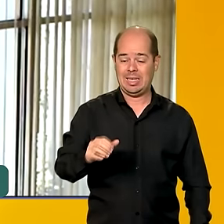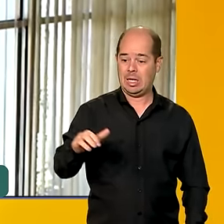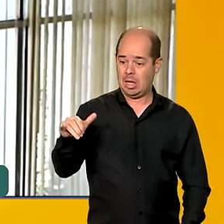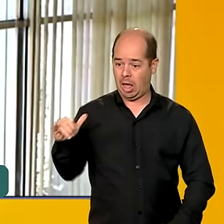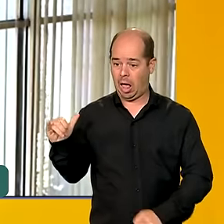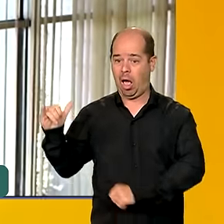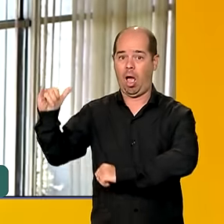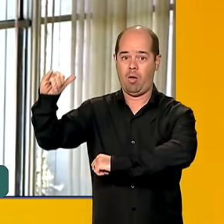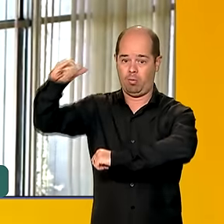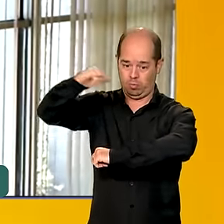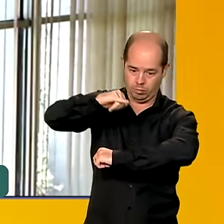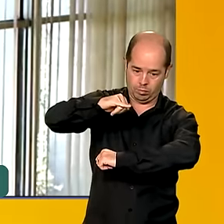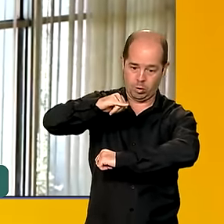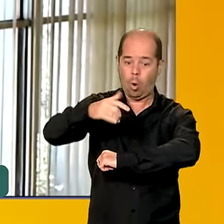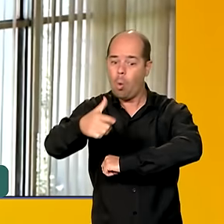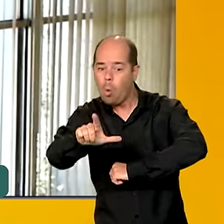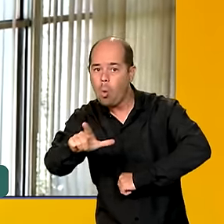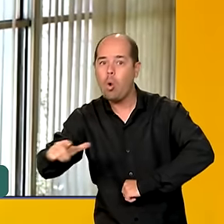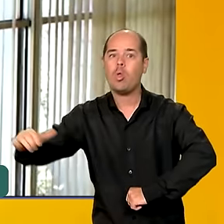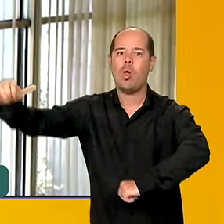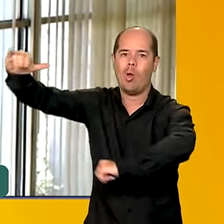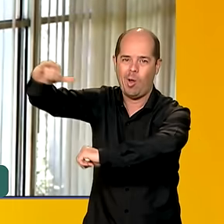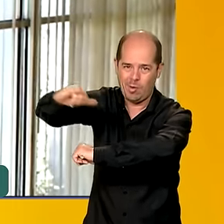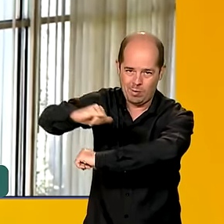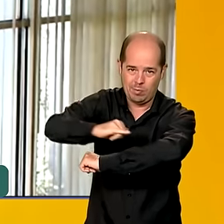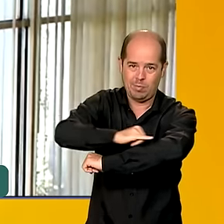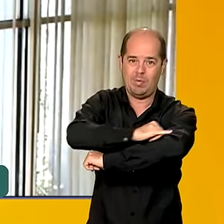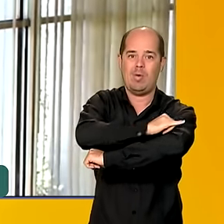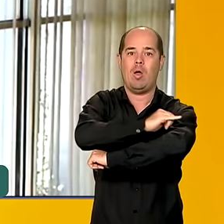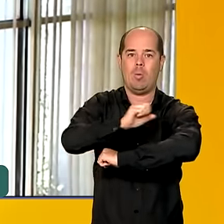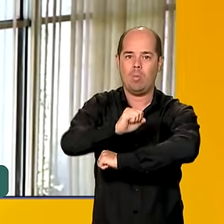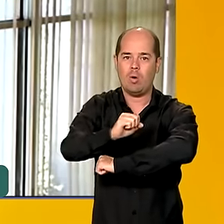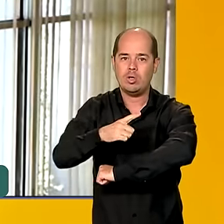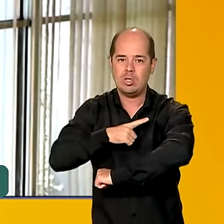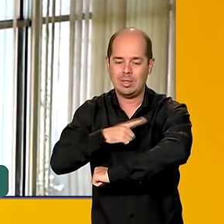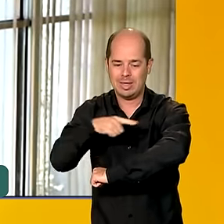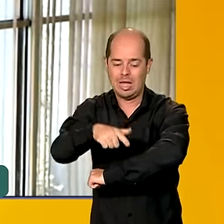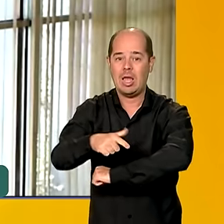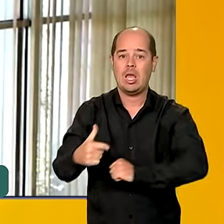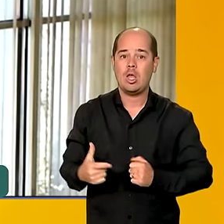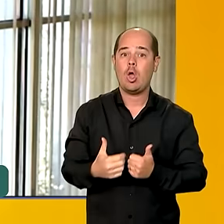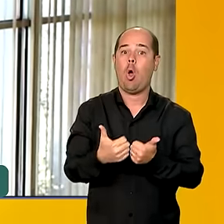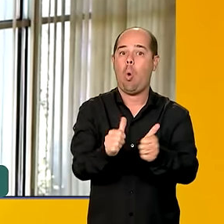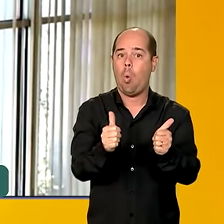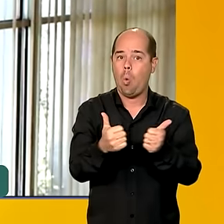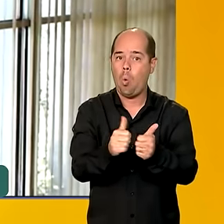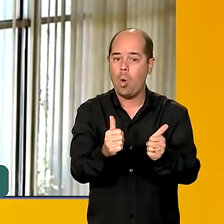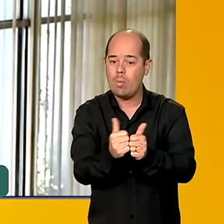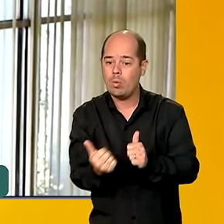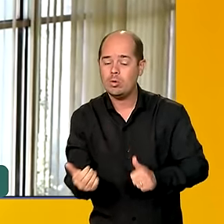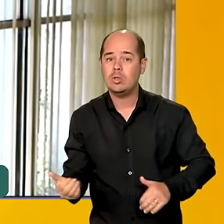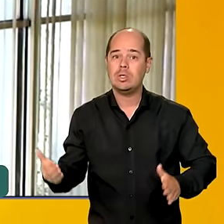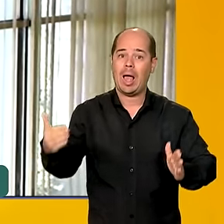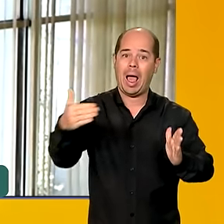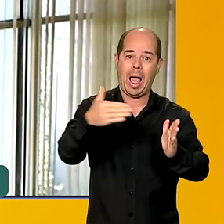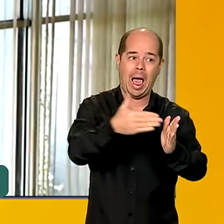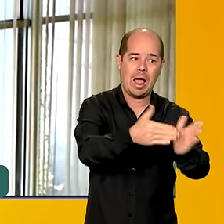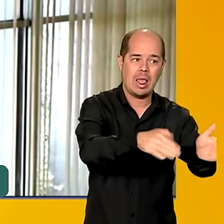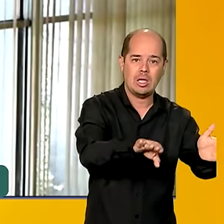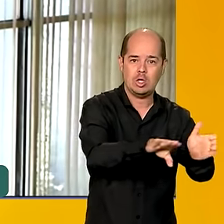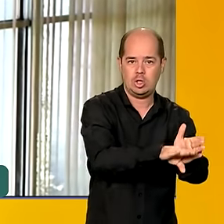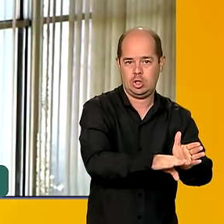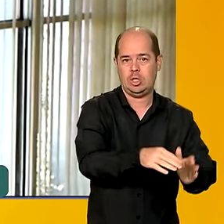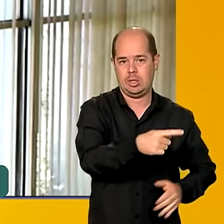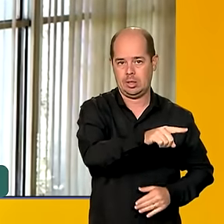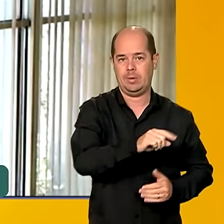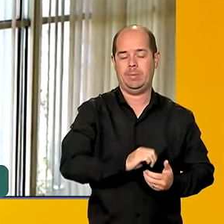aeroporto, que eles tenham também a possibilidade de transporte rodoviário até o seu destino final. Então, são questões